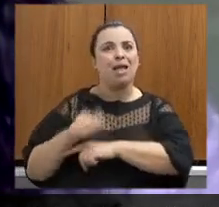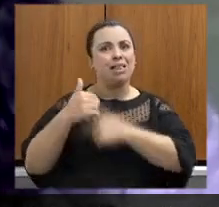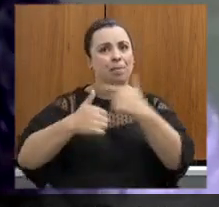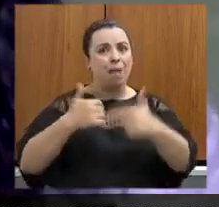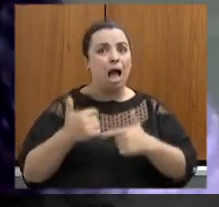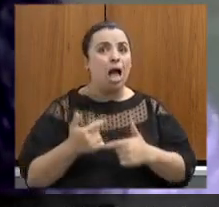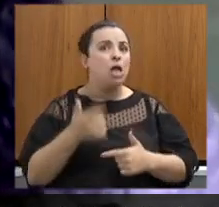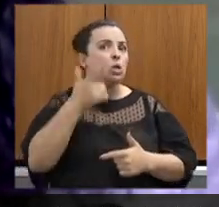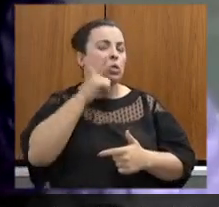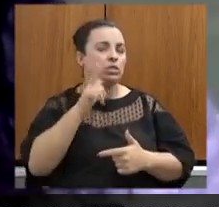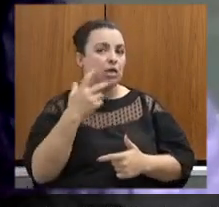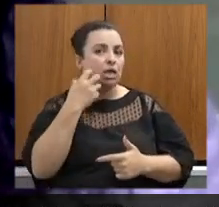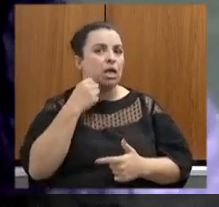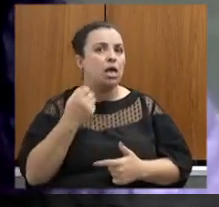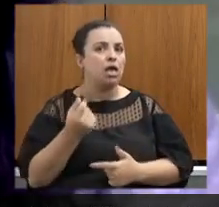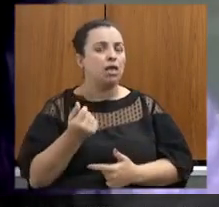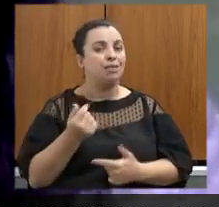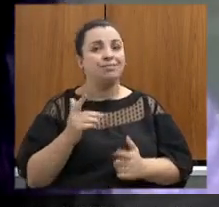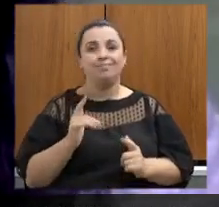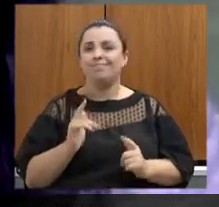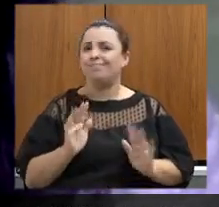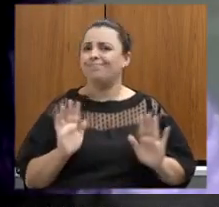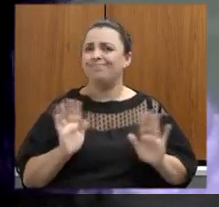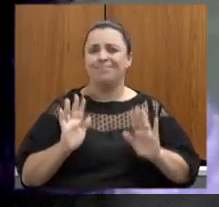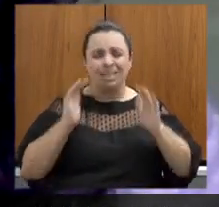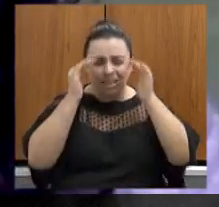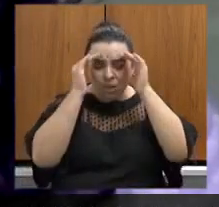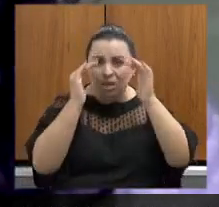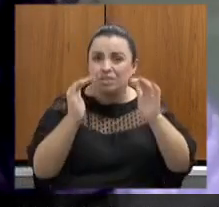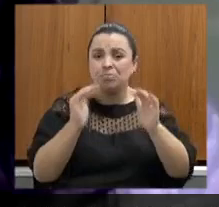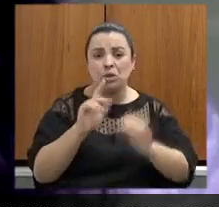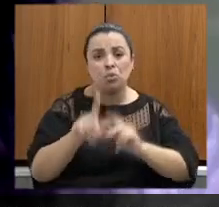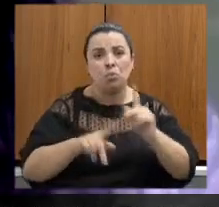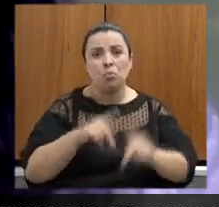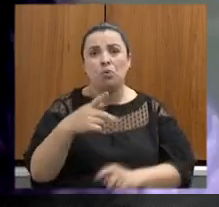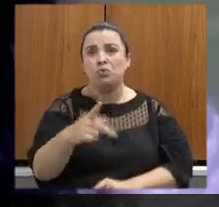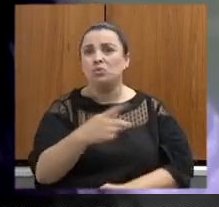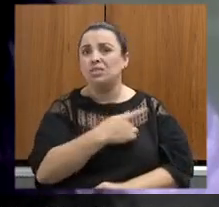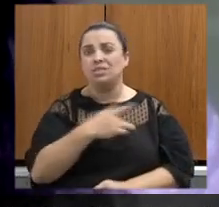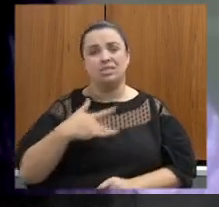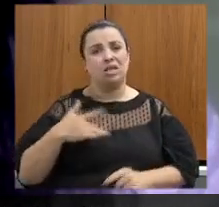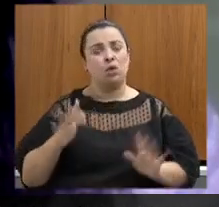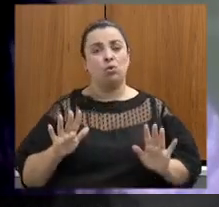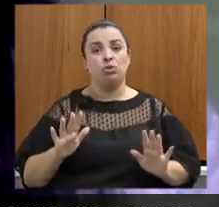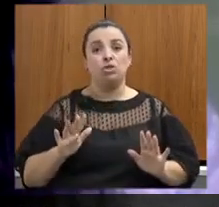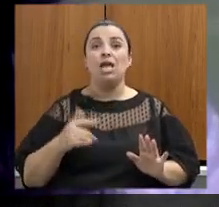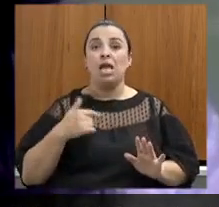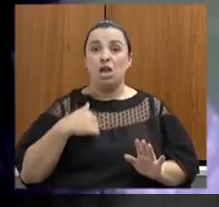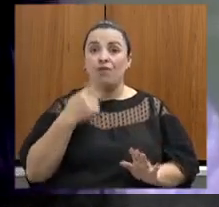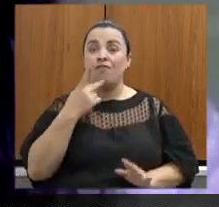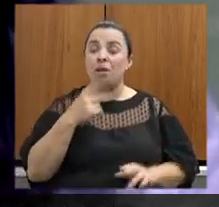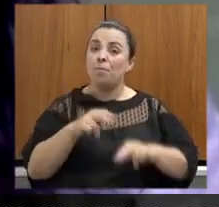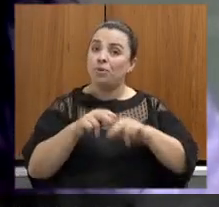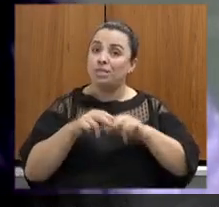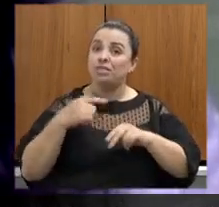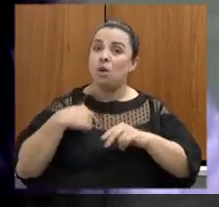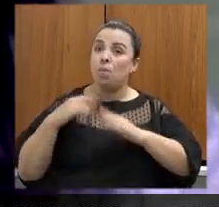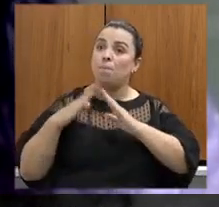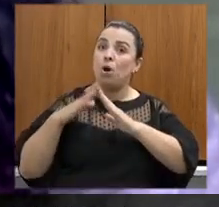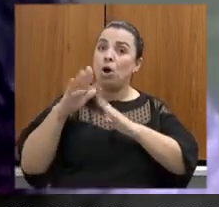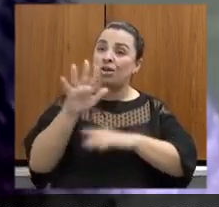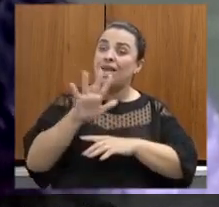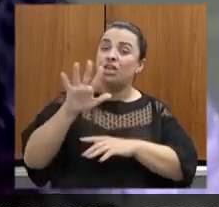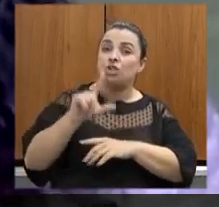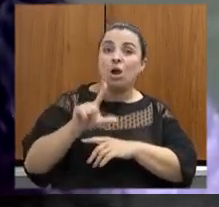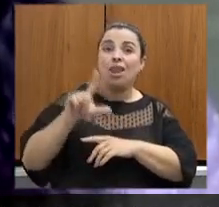respeita a saúde da população e aqui eu vou fazer um destaque porque sou moradora da Regional Leste de Belo Horizonte e convivo com as